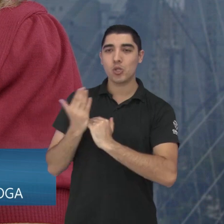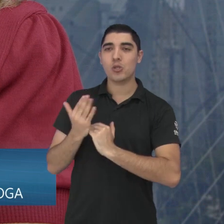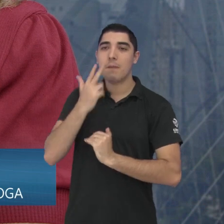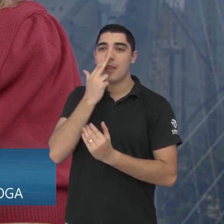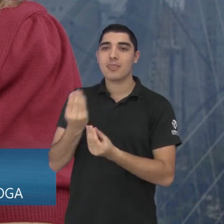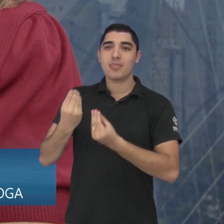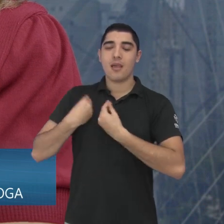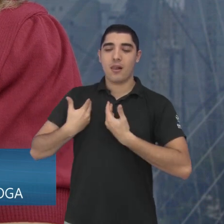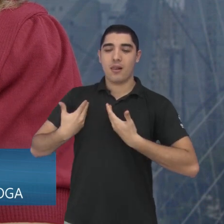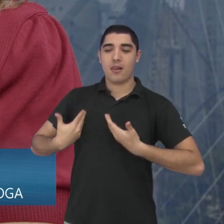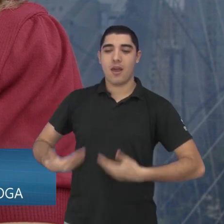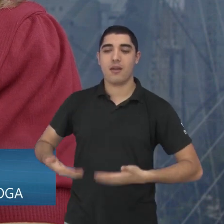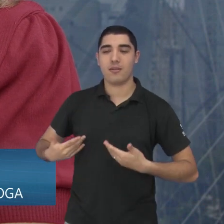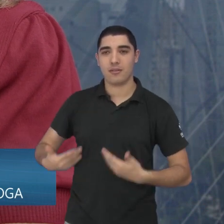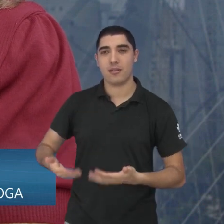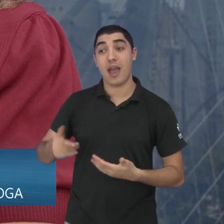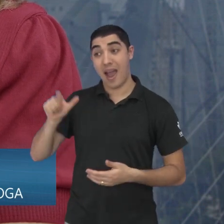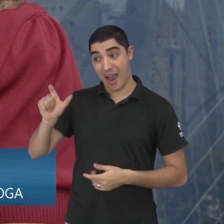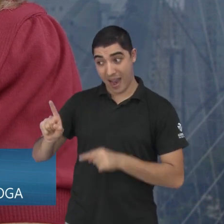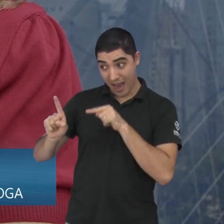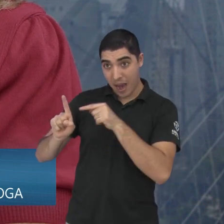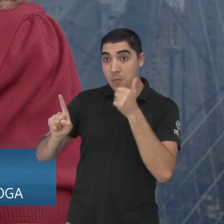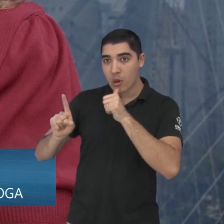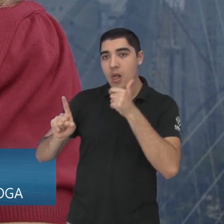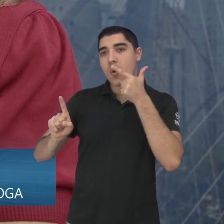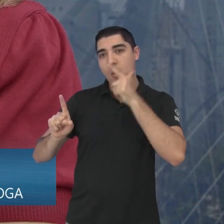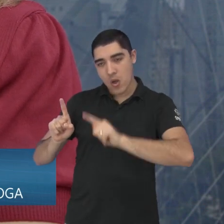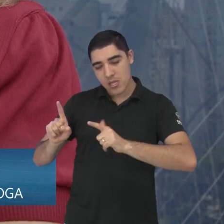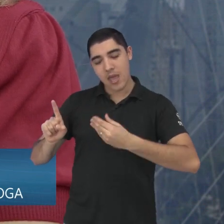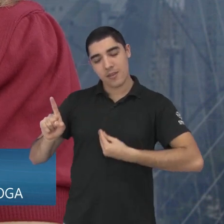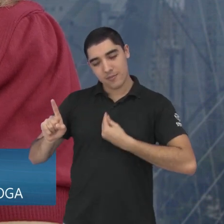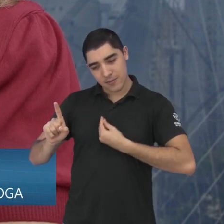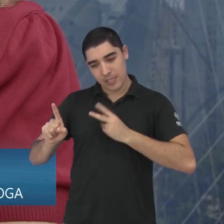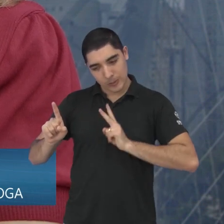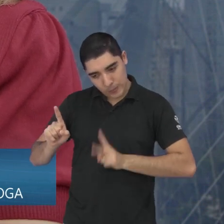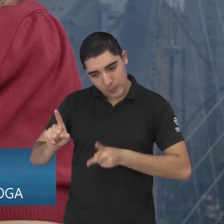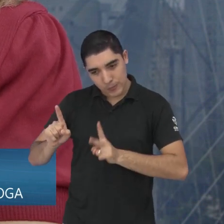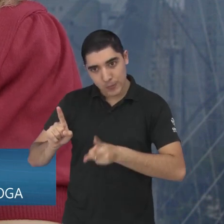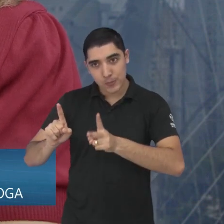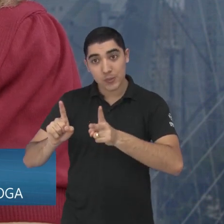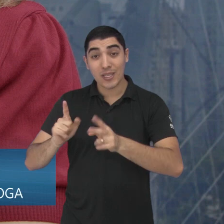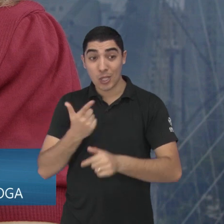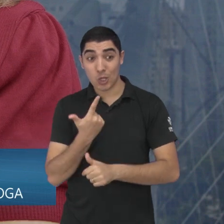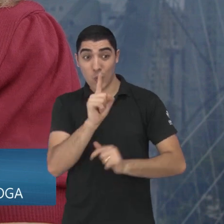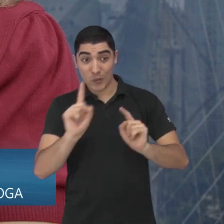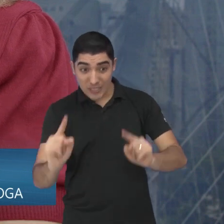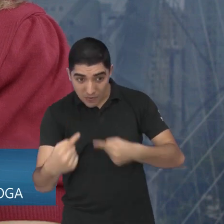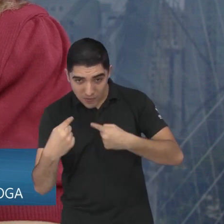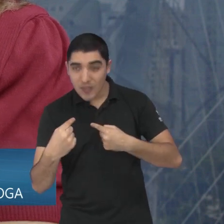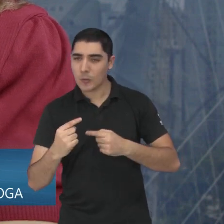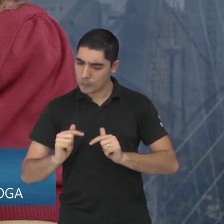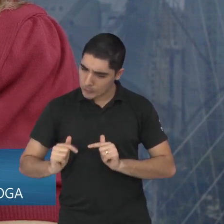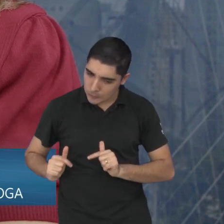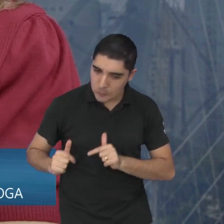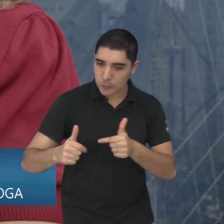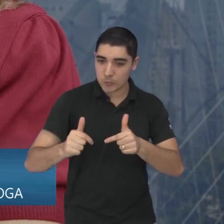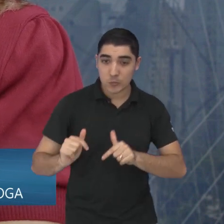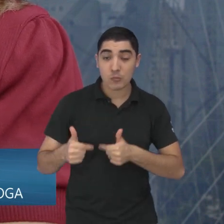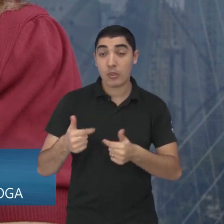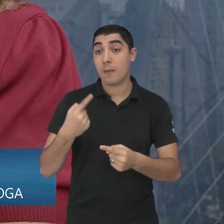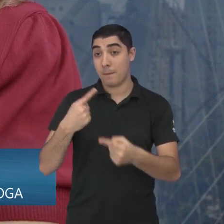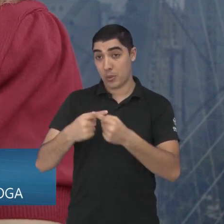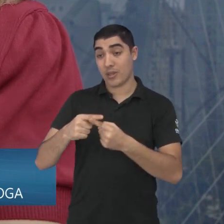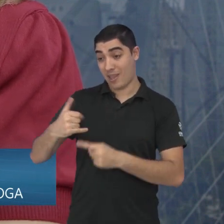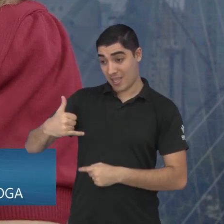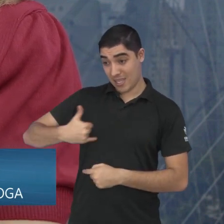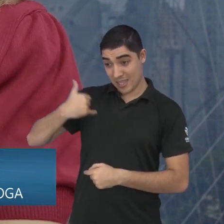complicado, né? Um pouco mais leve, para que essa mulher consiga passar por isso, né? E estar pronta para os próximos desafios. Porque eu sempre